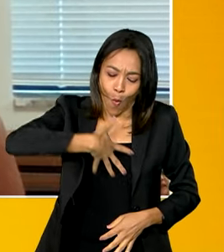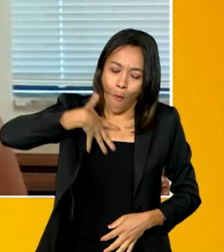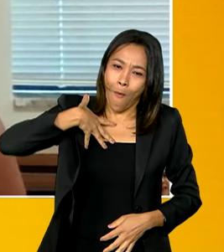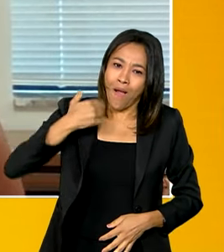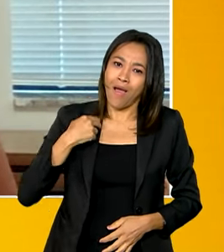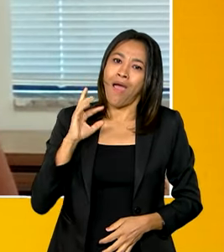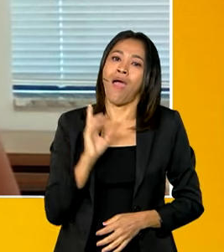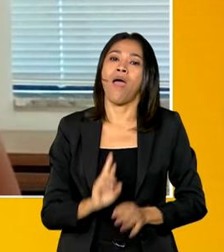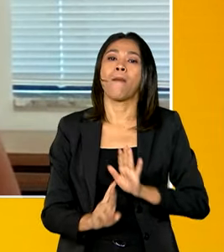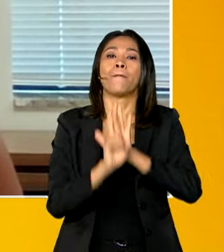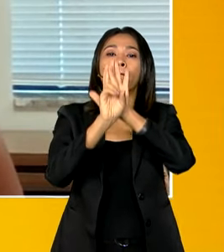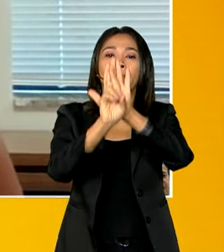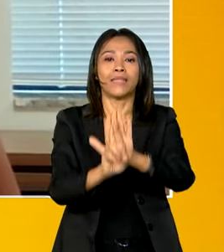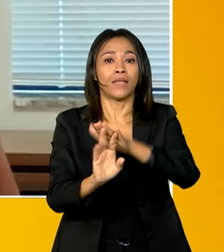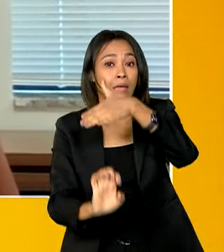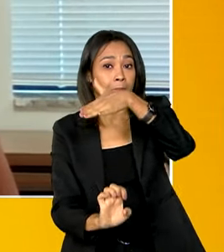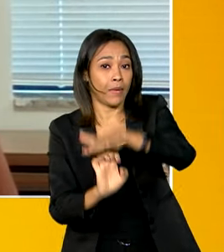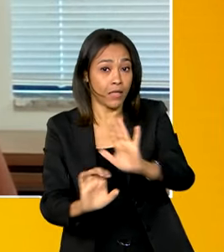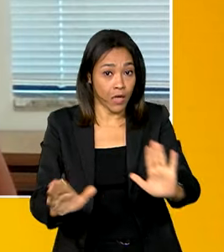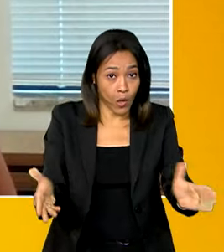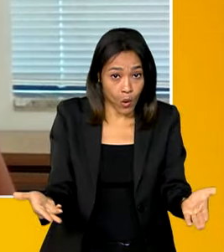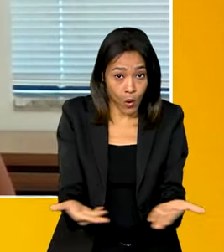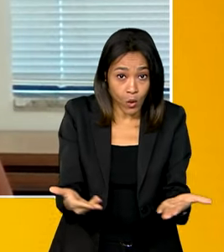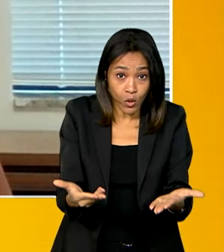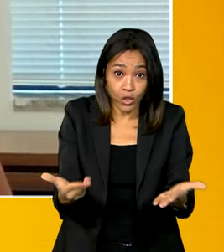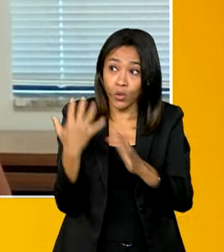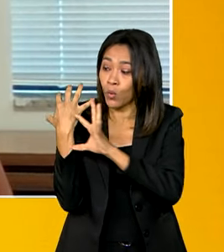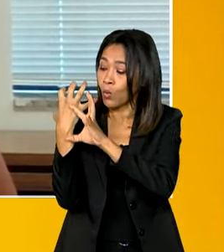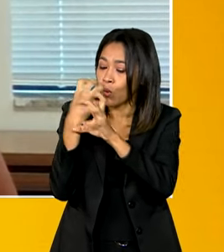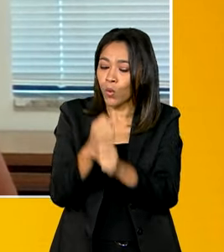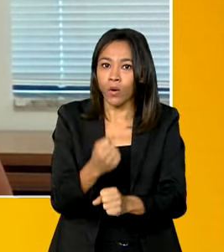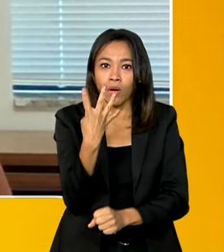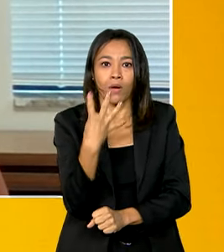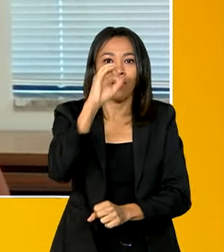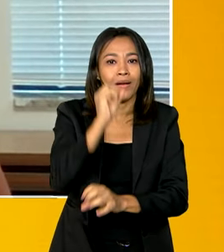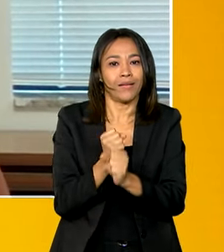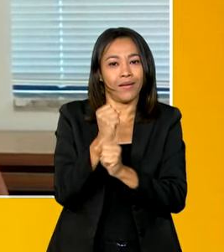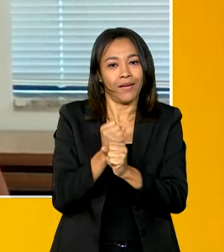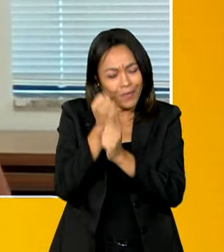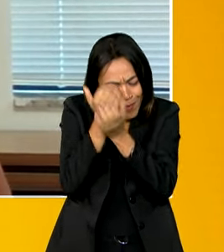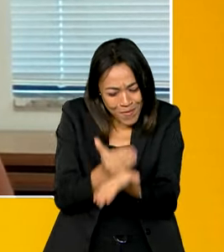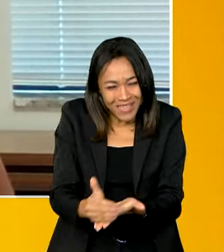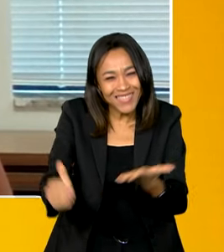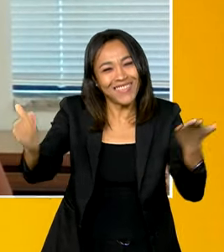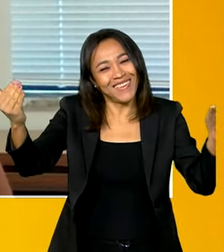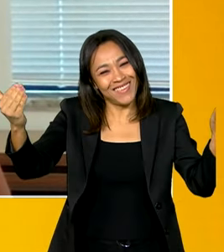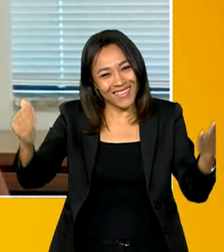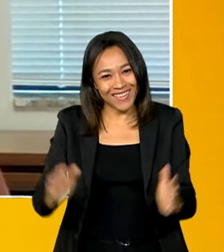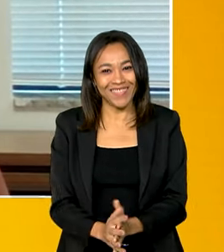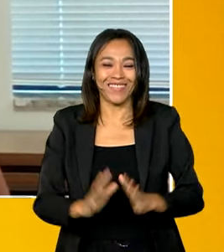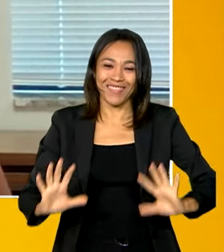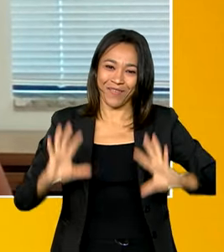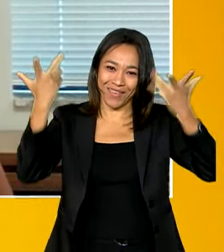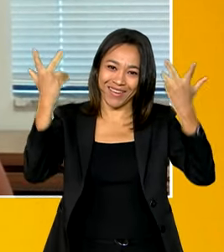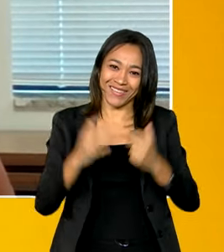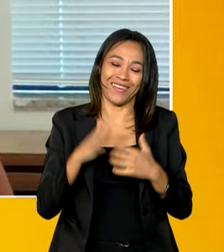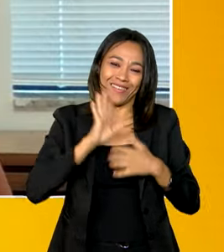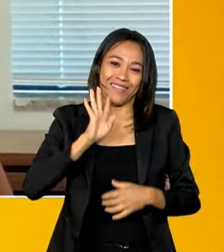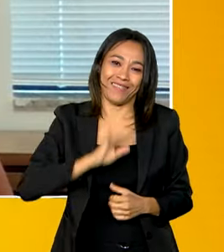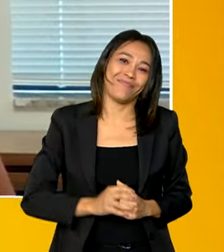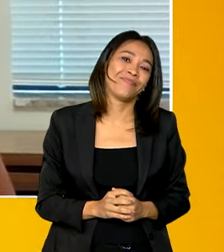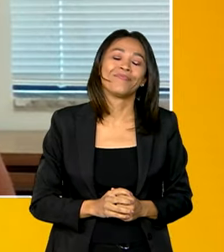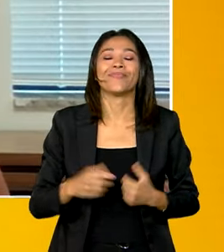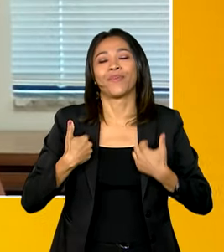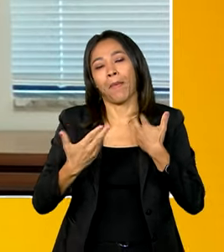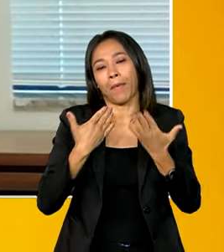nesse dia de hoje, onde estamos comemorando, né? Começando as comemorações dos nossos 40 anos. Muito legal estar aqui